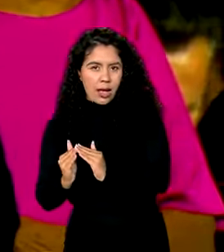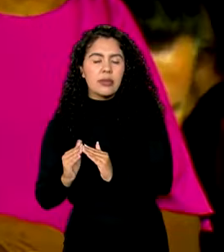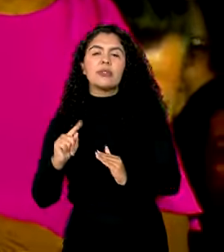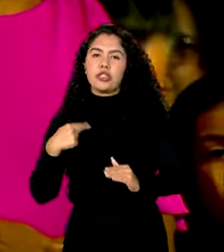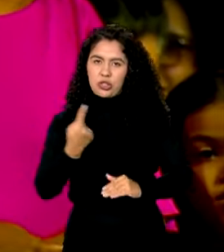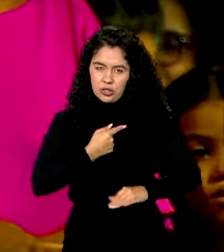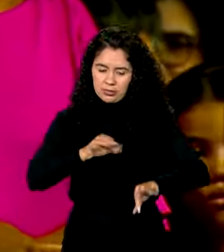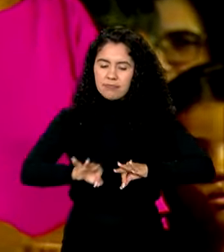fazer. fazer.